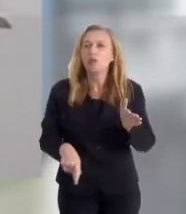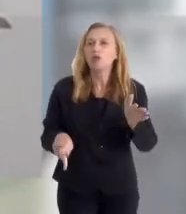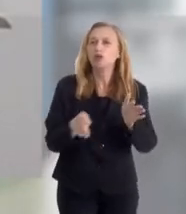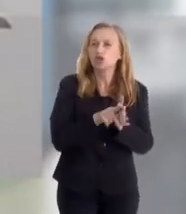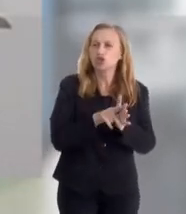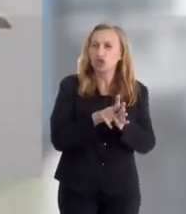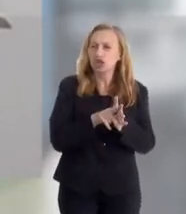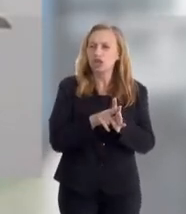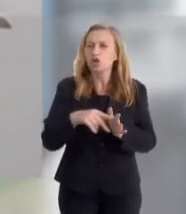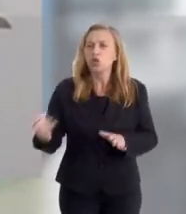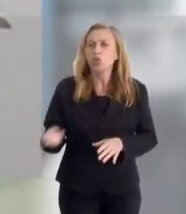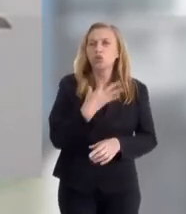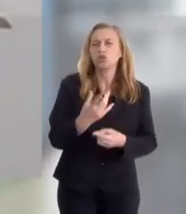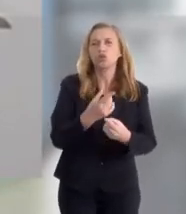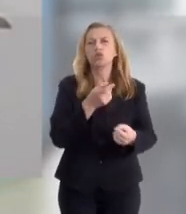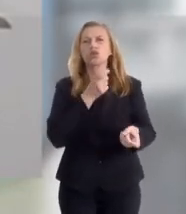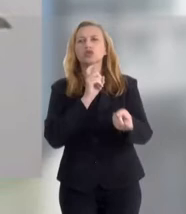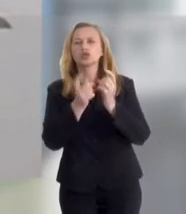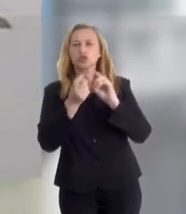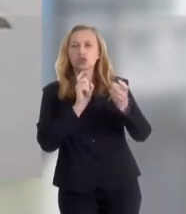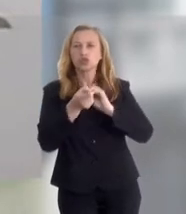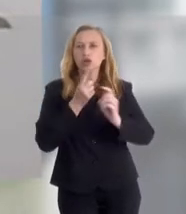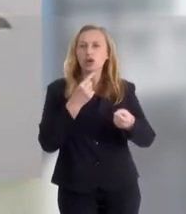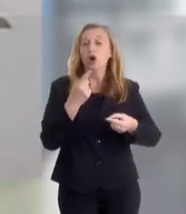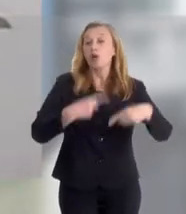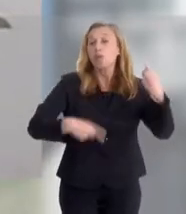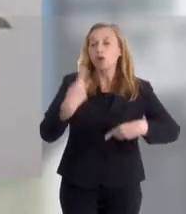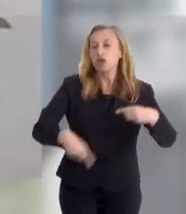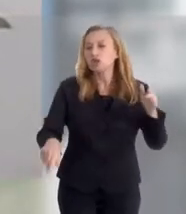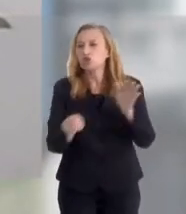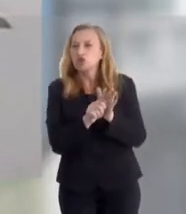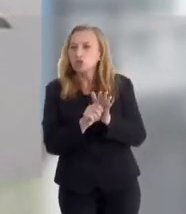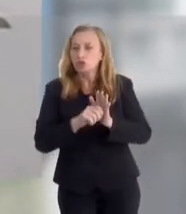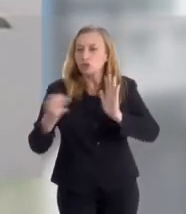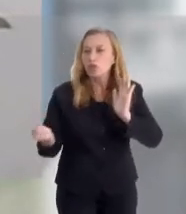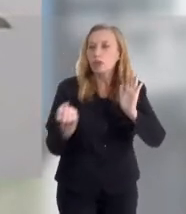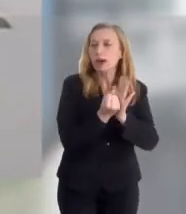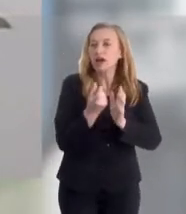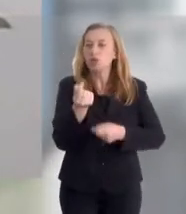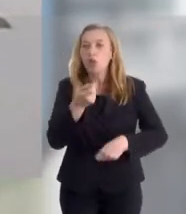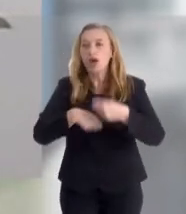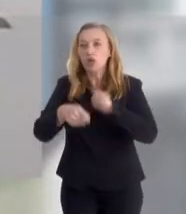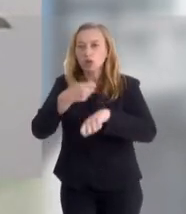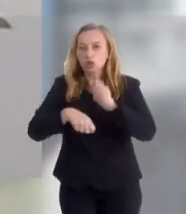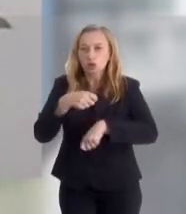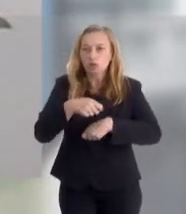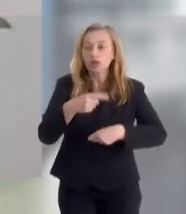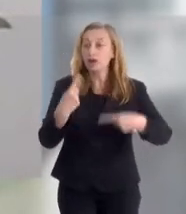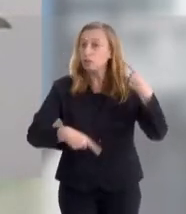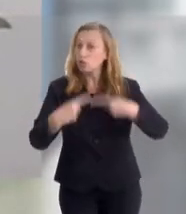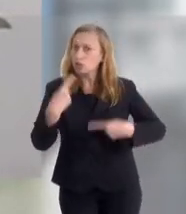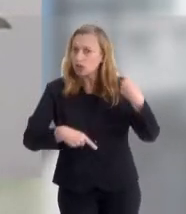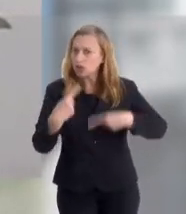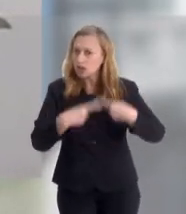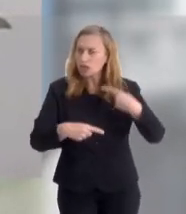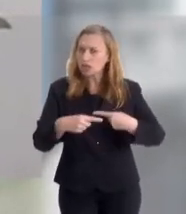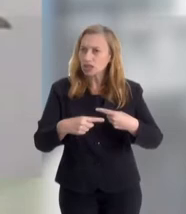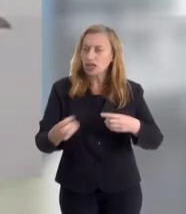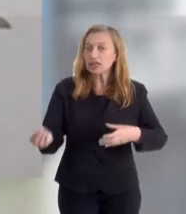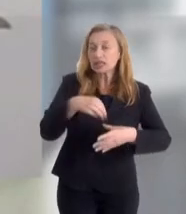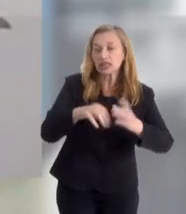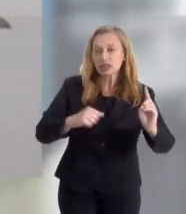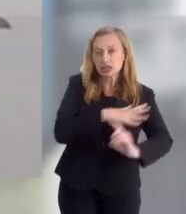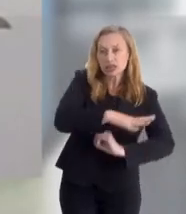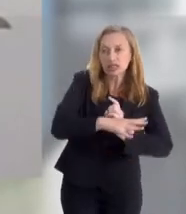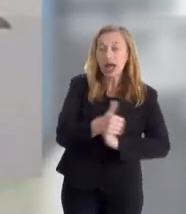projeto é fazer um novo debate sobre política de drogas, a partir do impacto econômico que essa política tem na